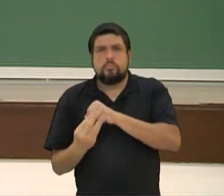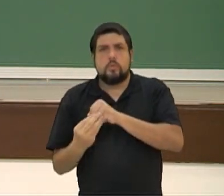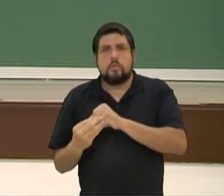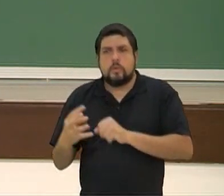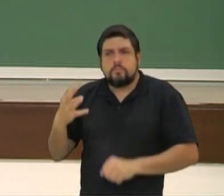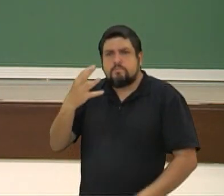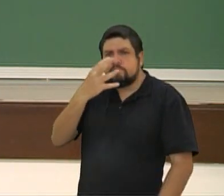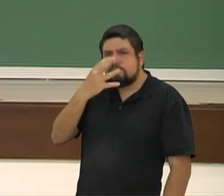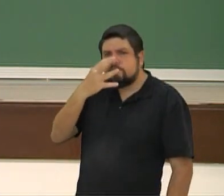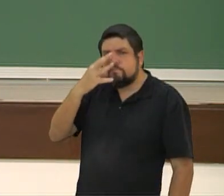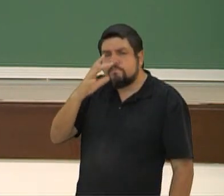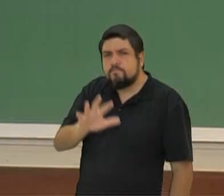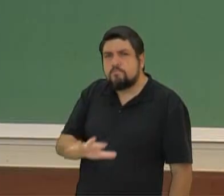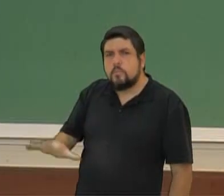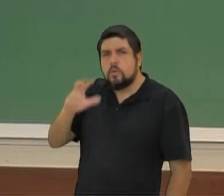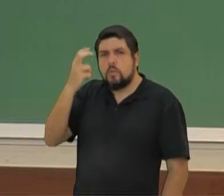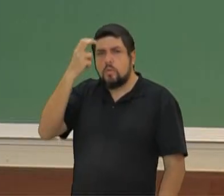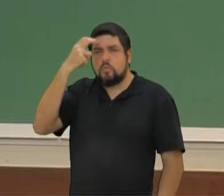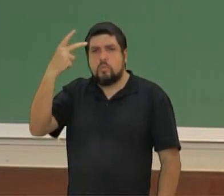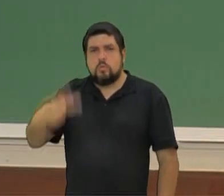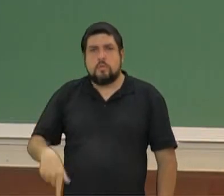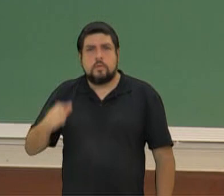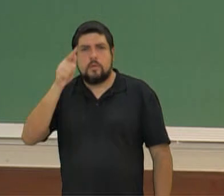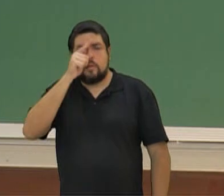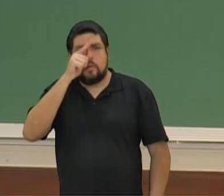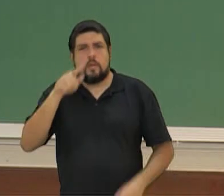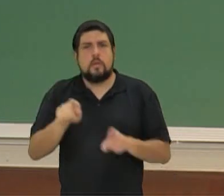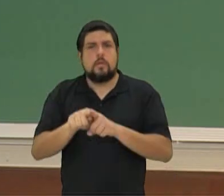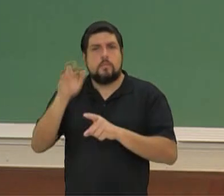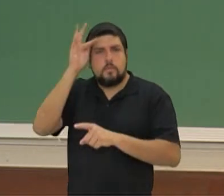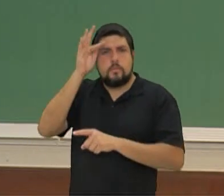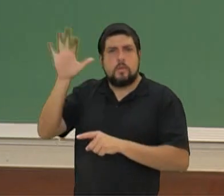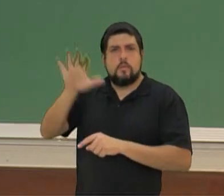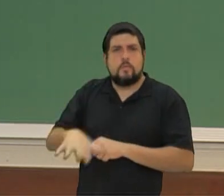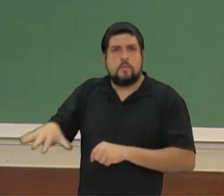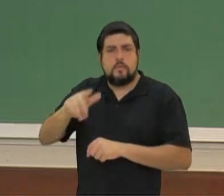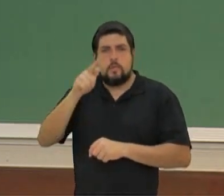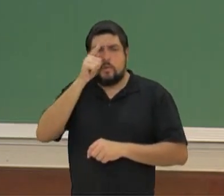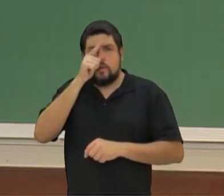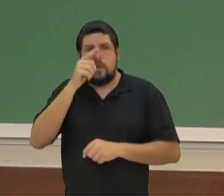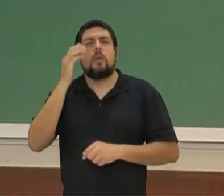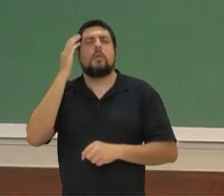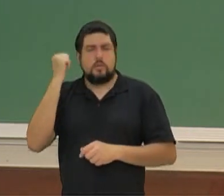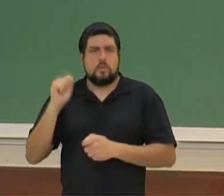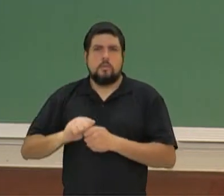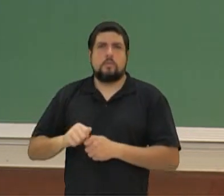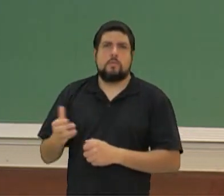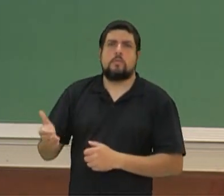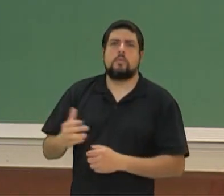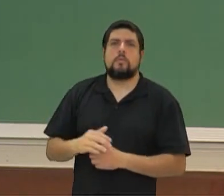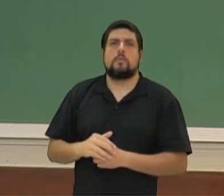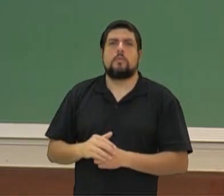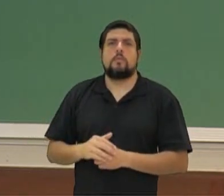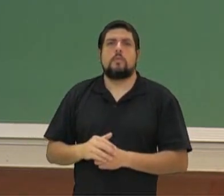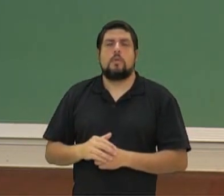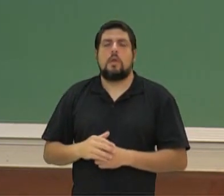admirador da cultura grega, da filosofia grega, ele sabe o que ele está fazendo e ele tem essa ideia etnocêntrica